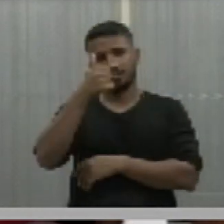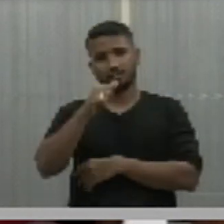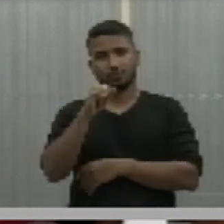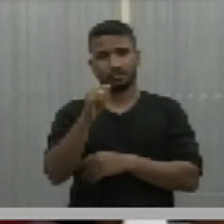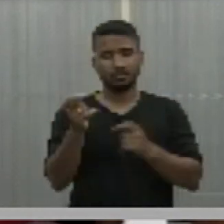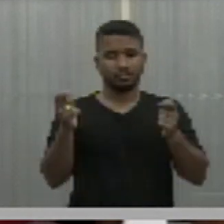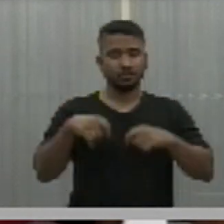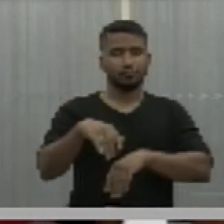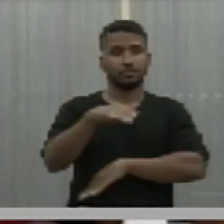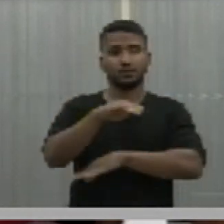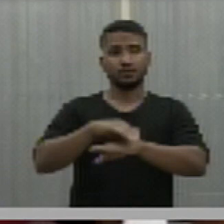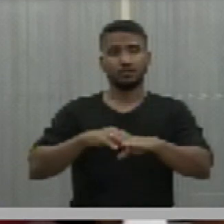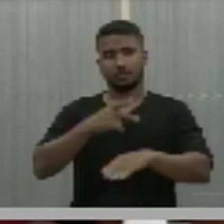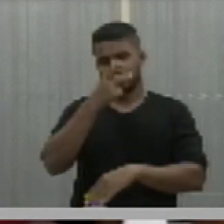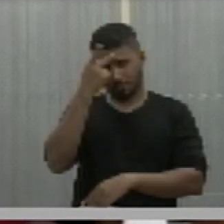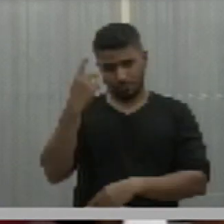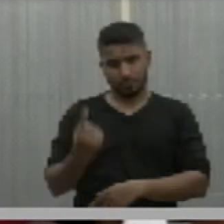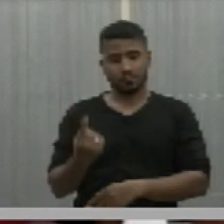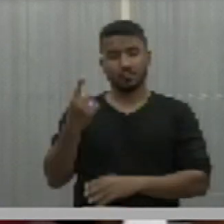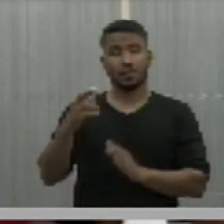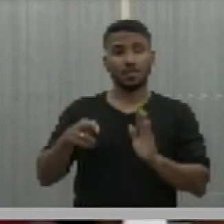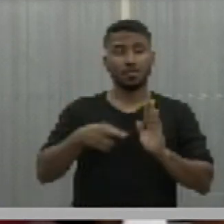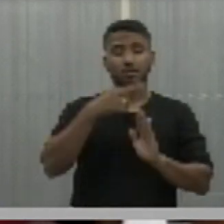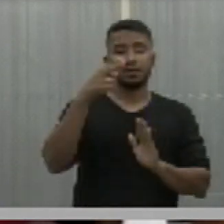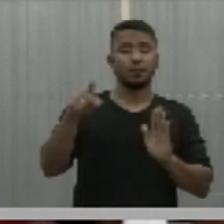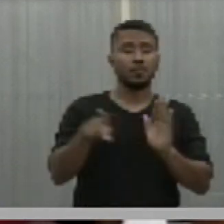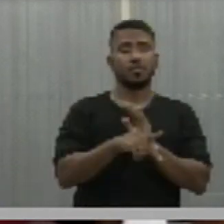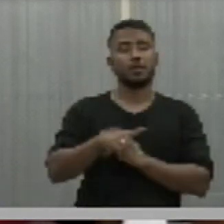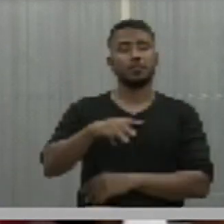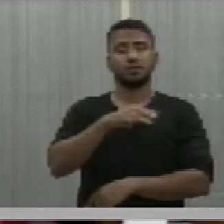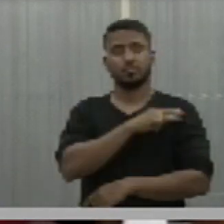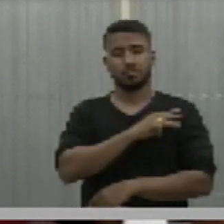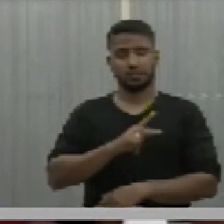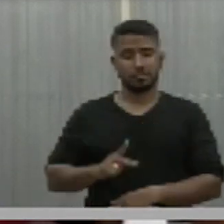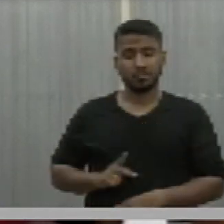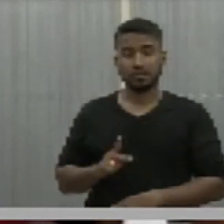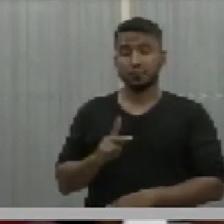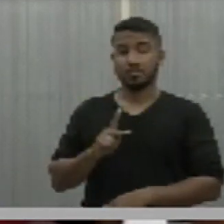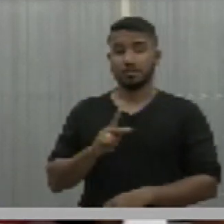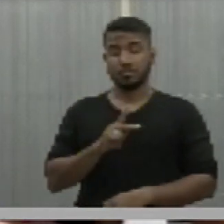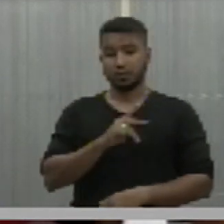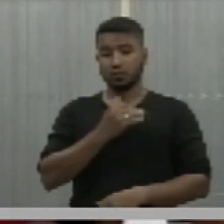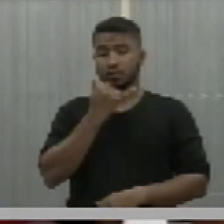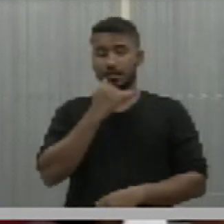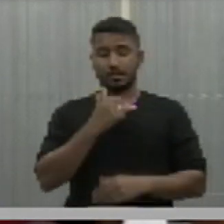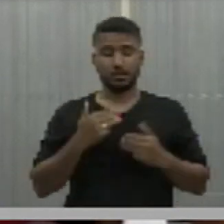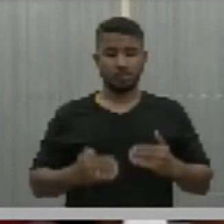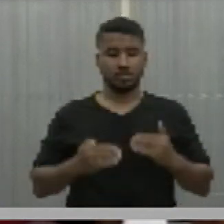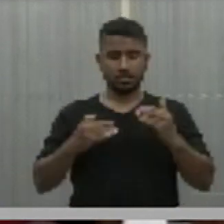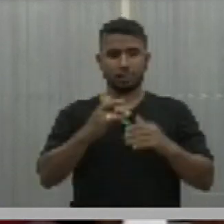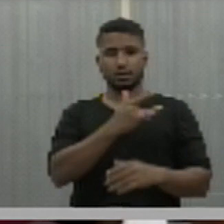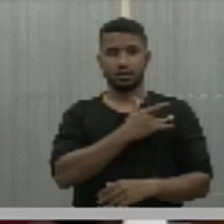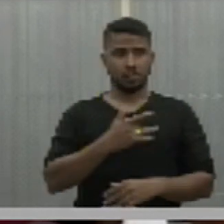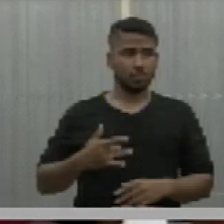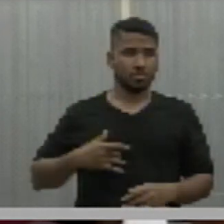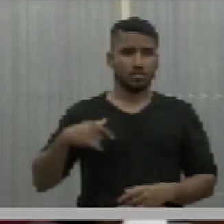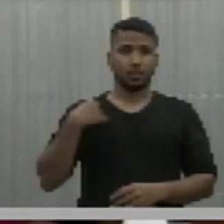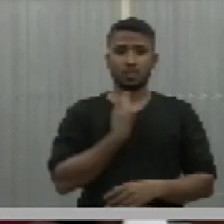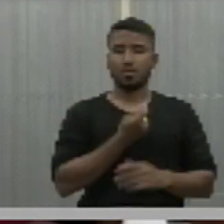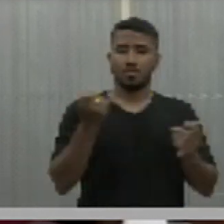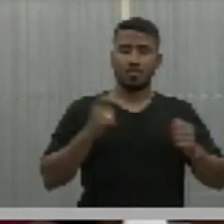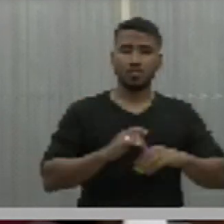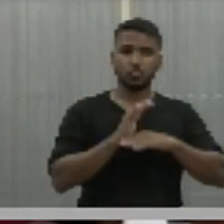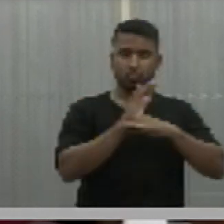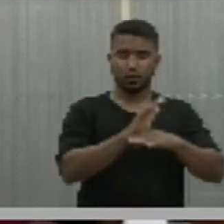se possível, chamar alguém da regulação, até do próprio Ministério da Saúde, que cuida disso, para a gente poder ajudar os